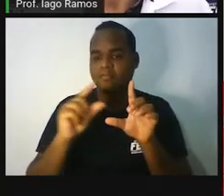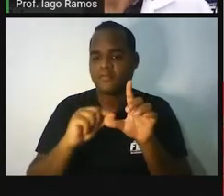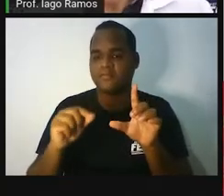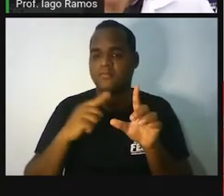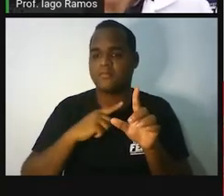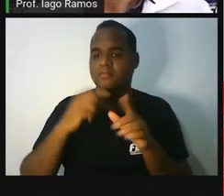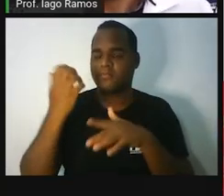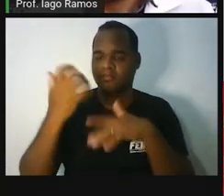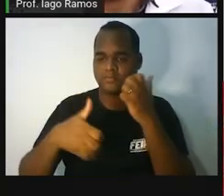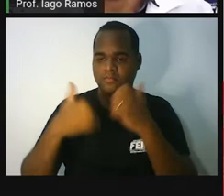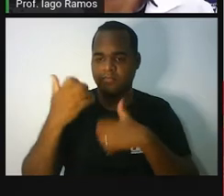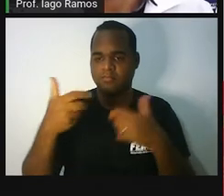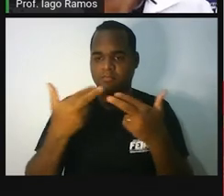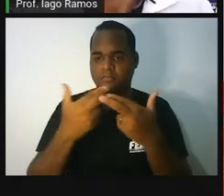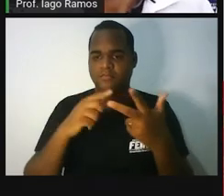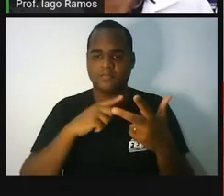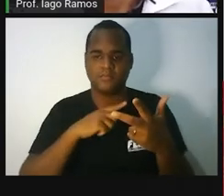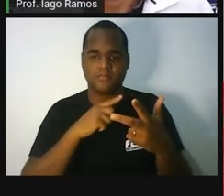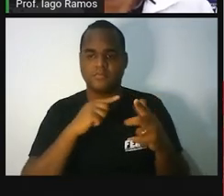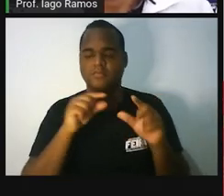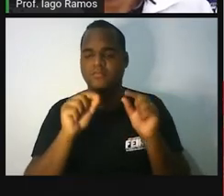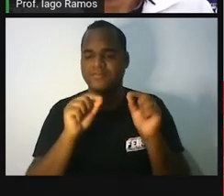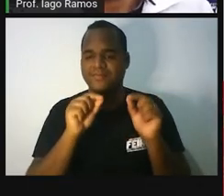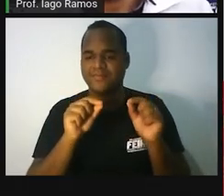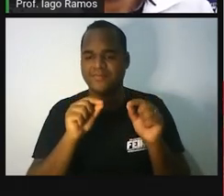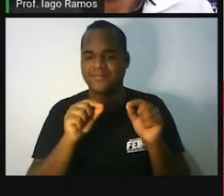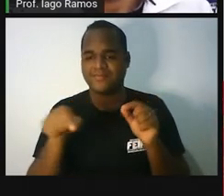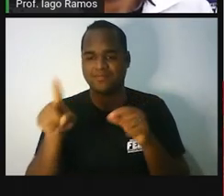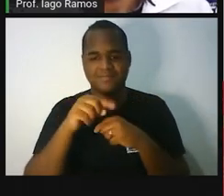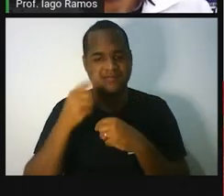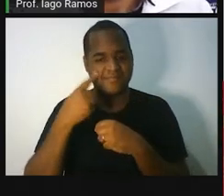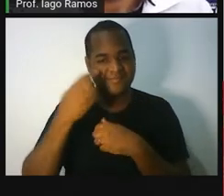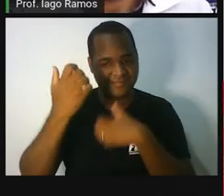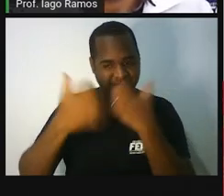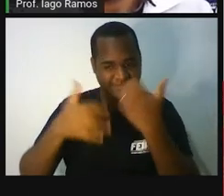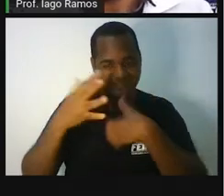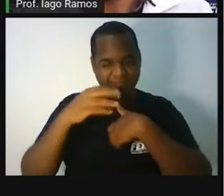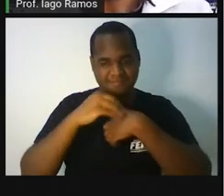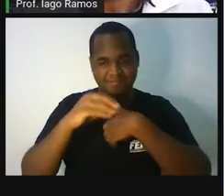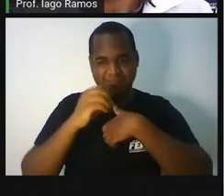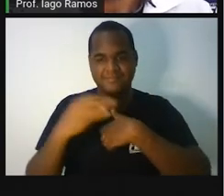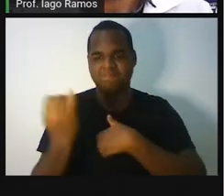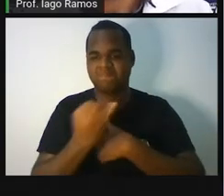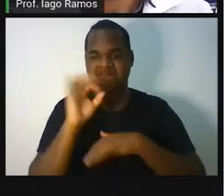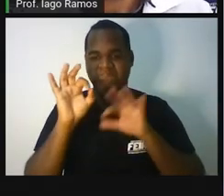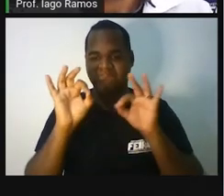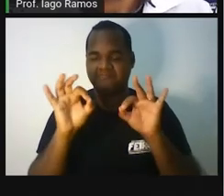e interagir aí e estudar com esse material muito bacana. Beleza?